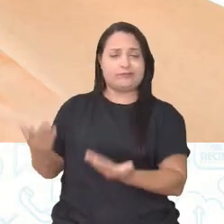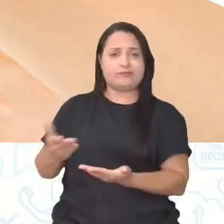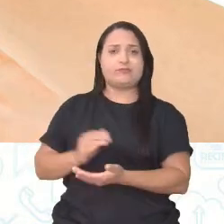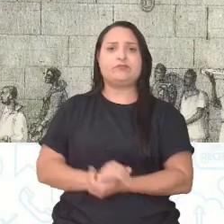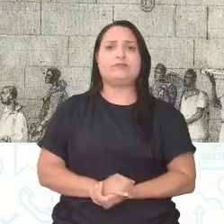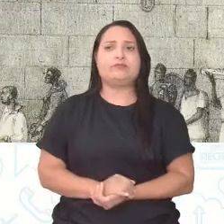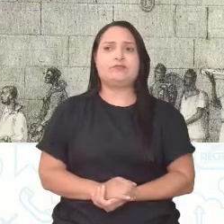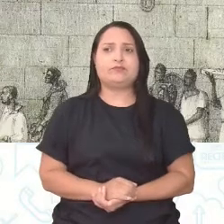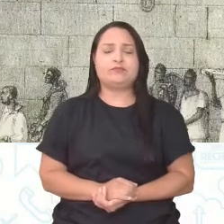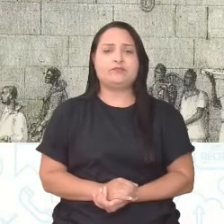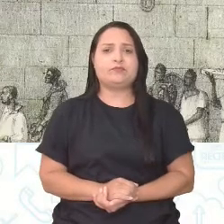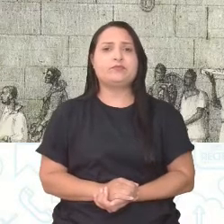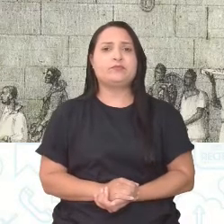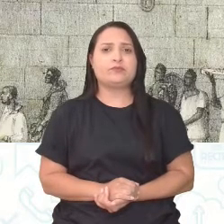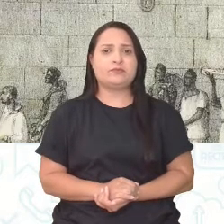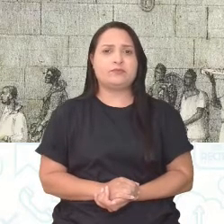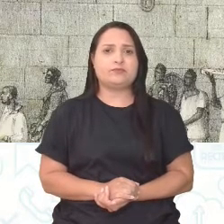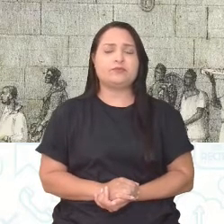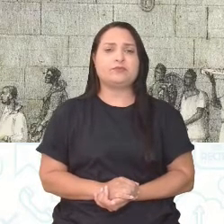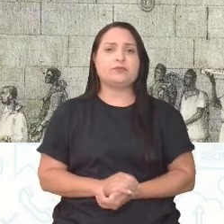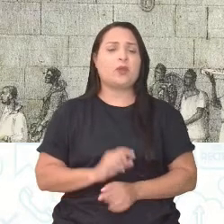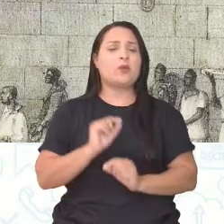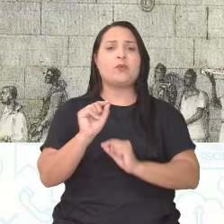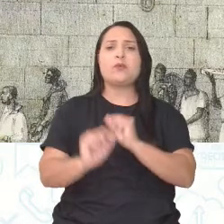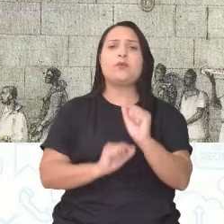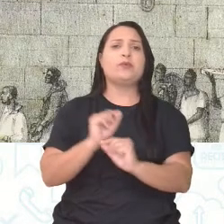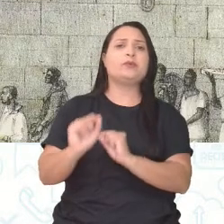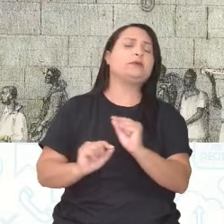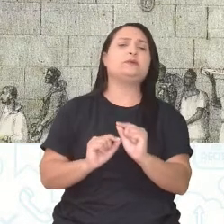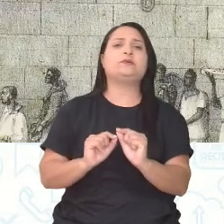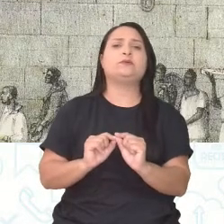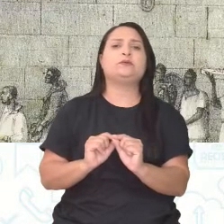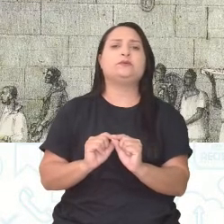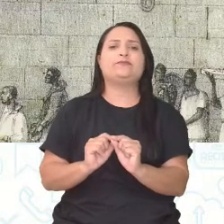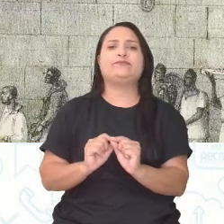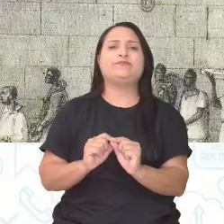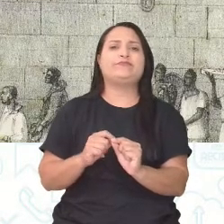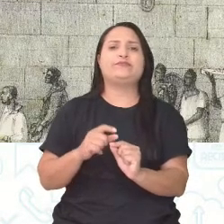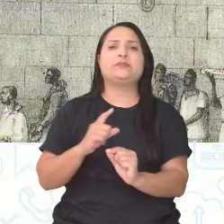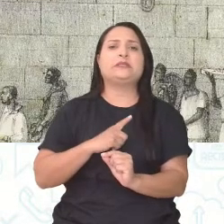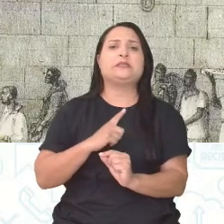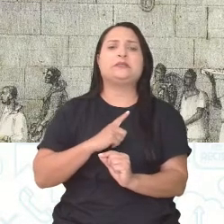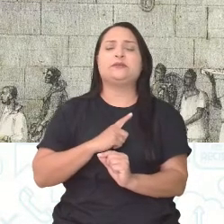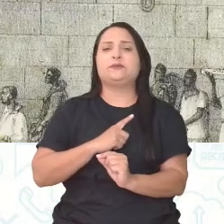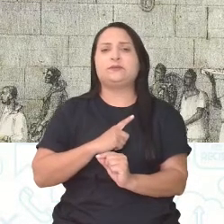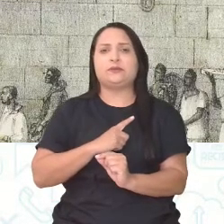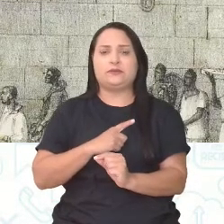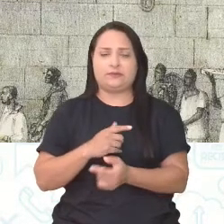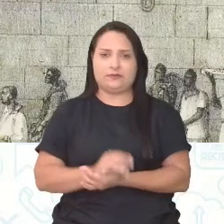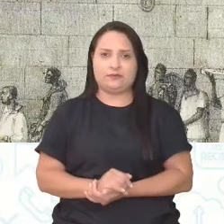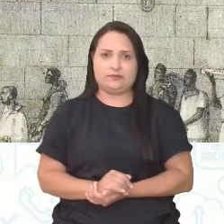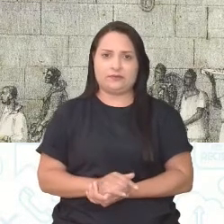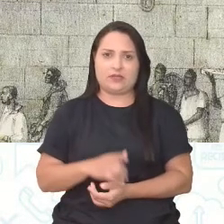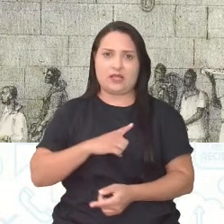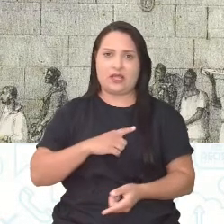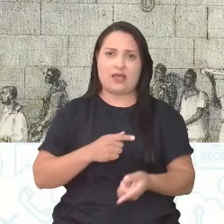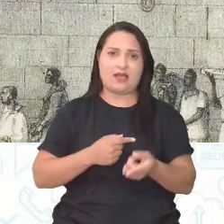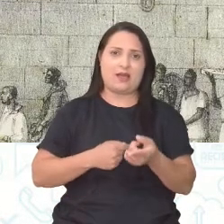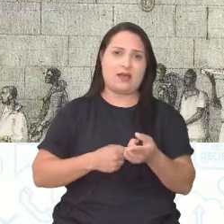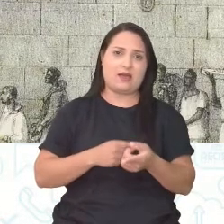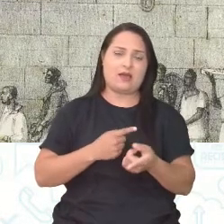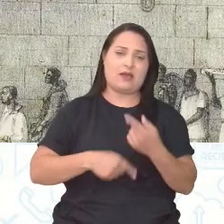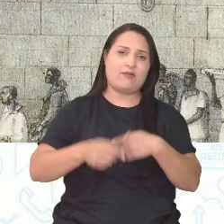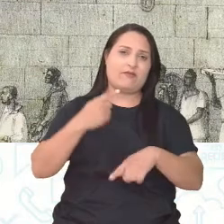história. Certo? E aí, o que é que ocorre, professora? Ocorre a Revolução